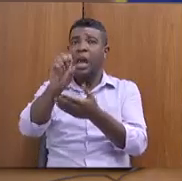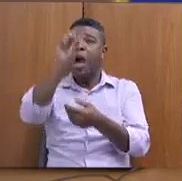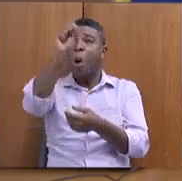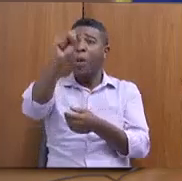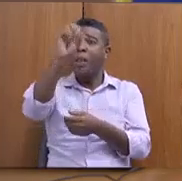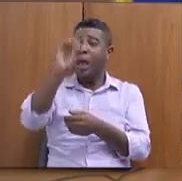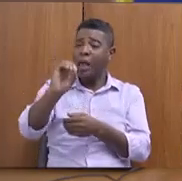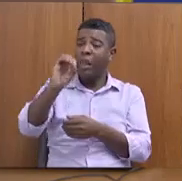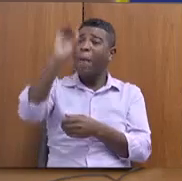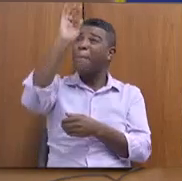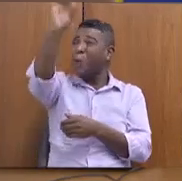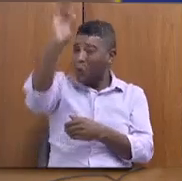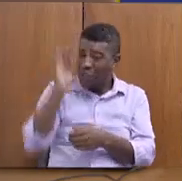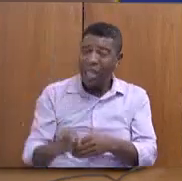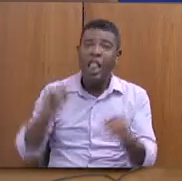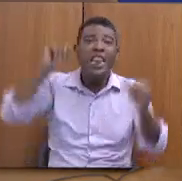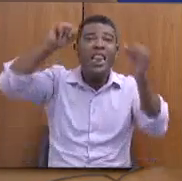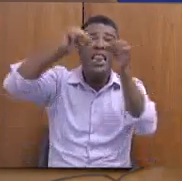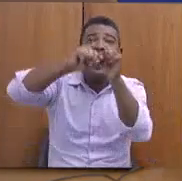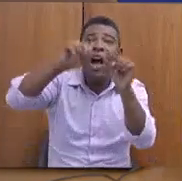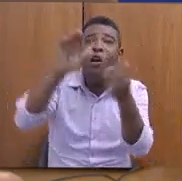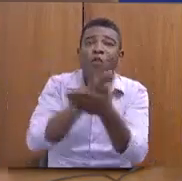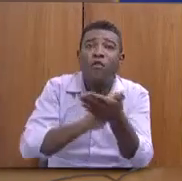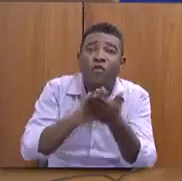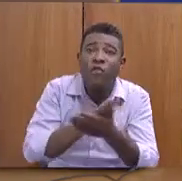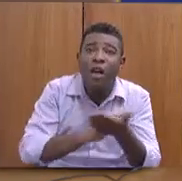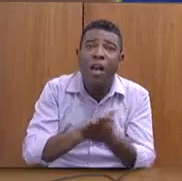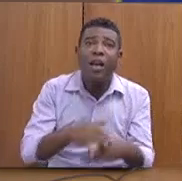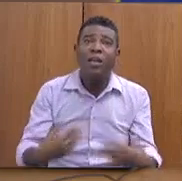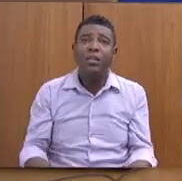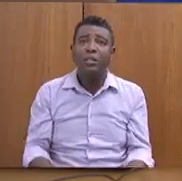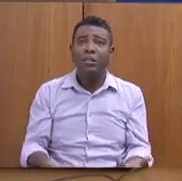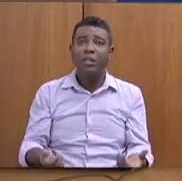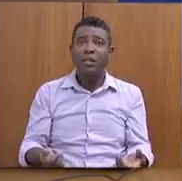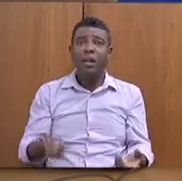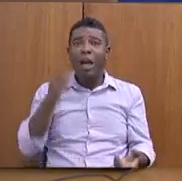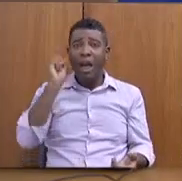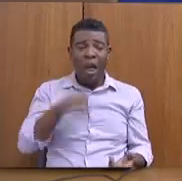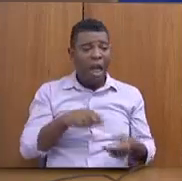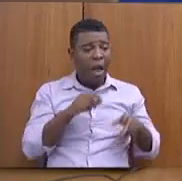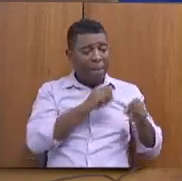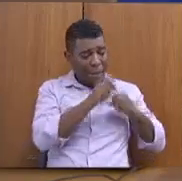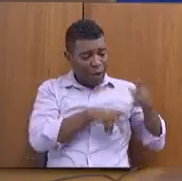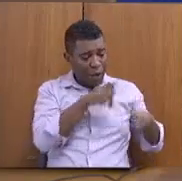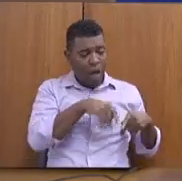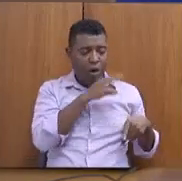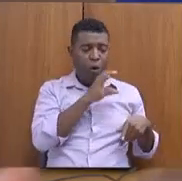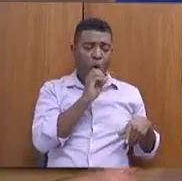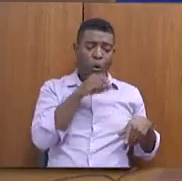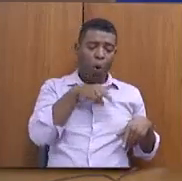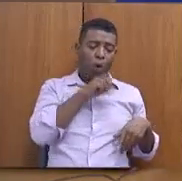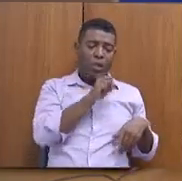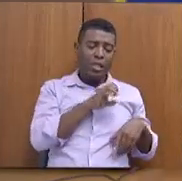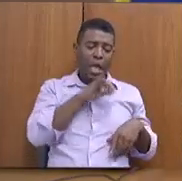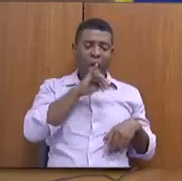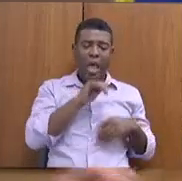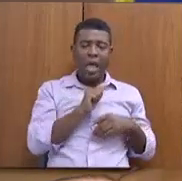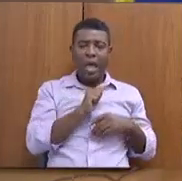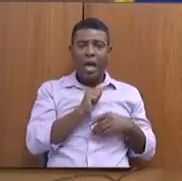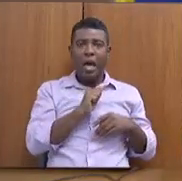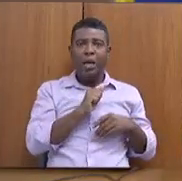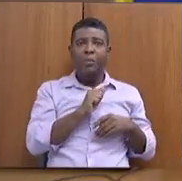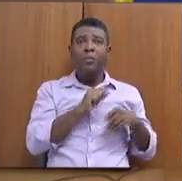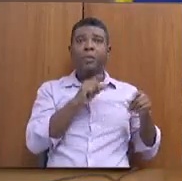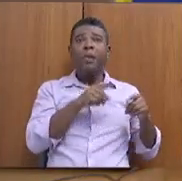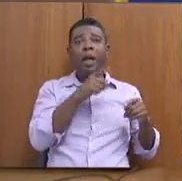executado. eu lido diariamente com o pessoal do Conceia implorando para que nós possamos intervir junto